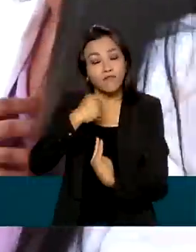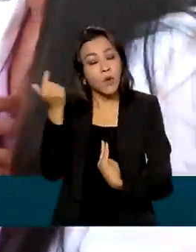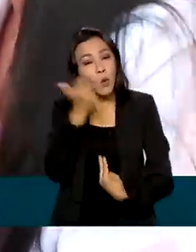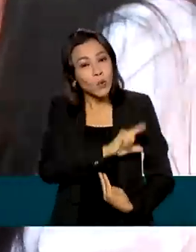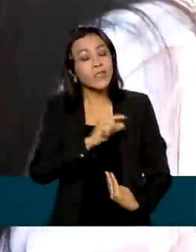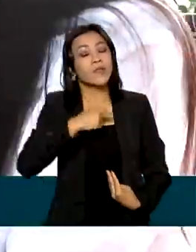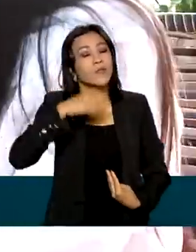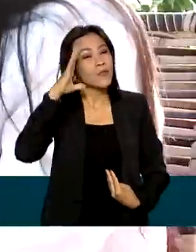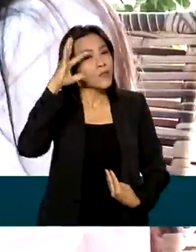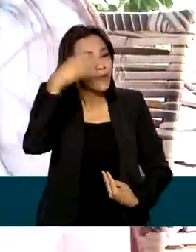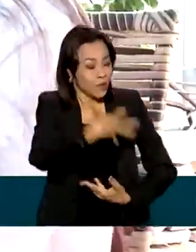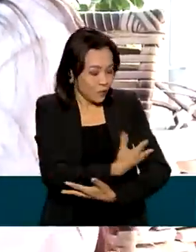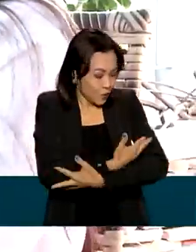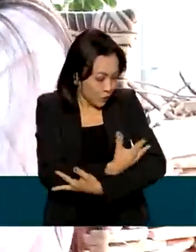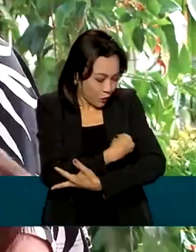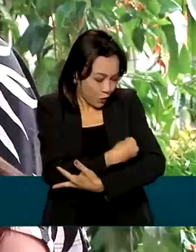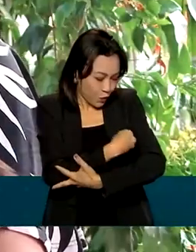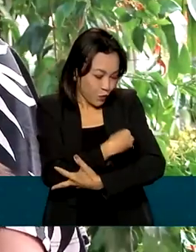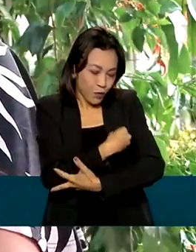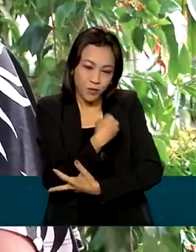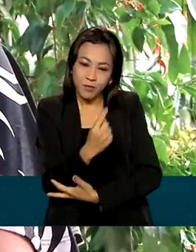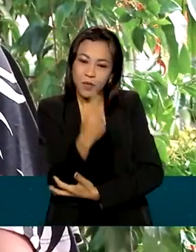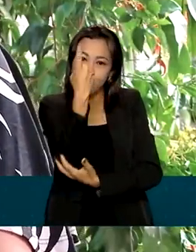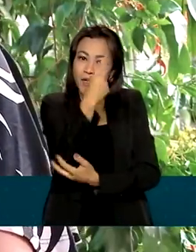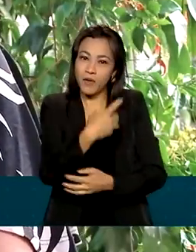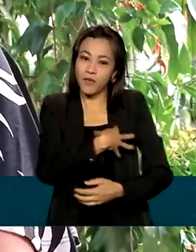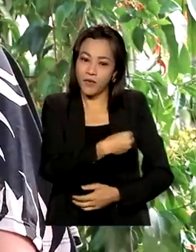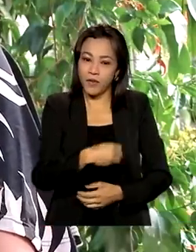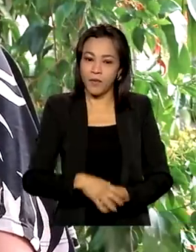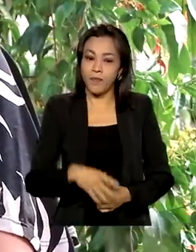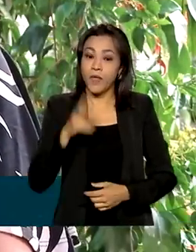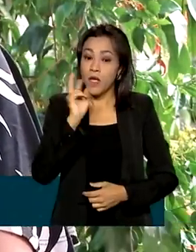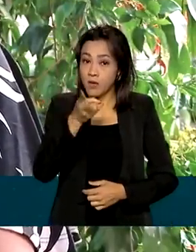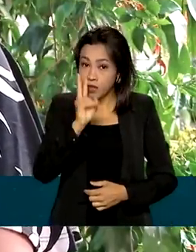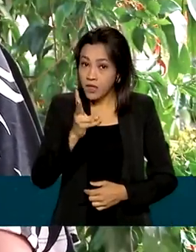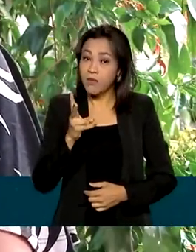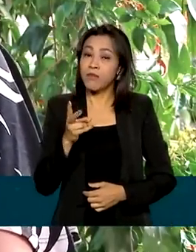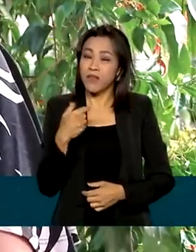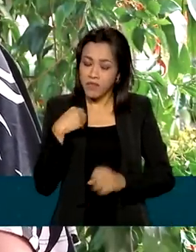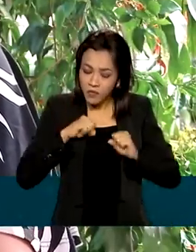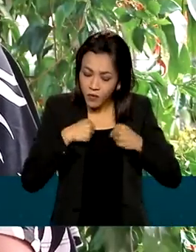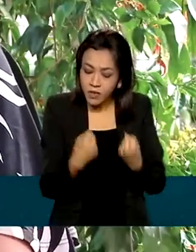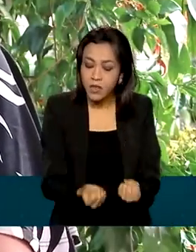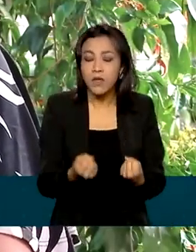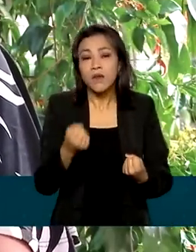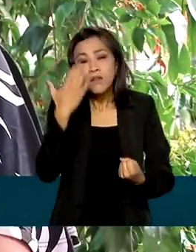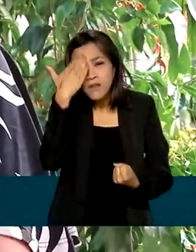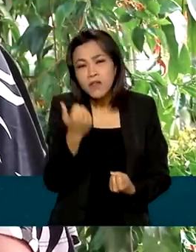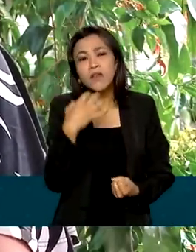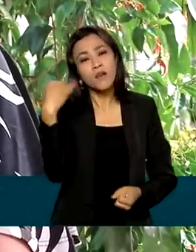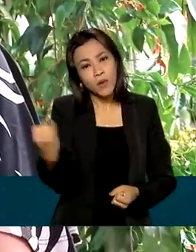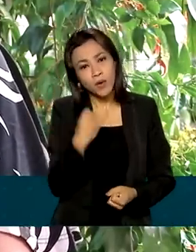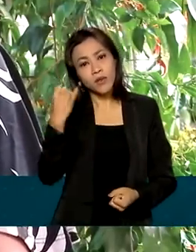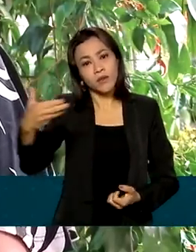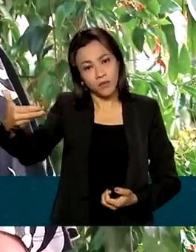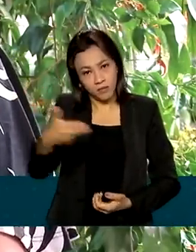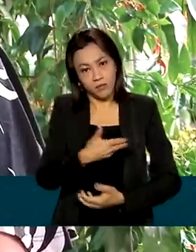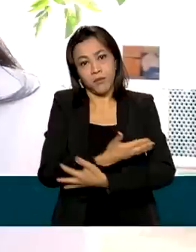o sonho de amamentar o primeiro filho. Eu sempre me torcei muito para que a gente continuasse, porque eu sei o quanto é importante para ele.